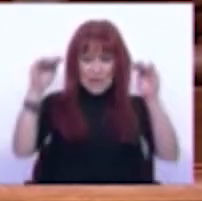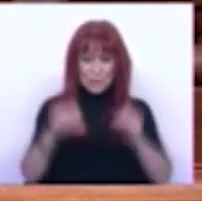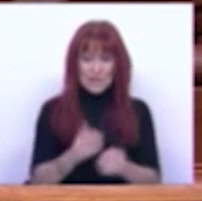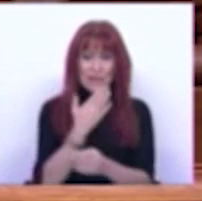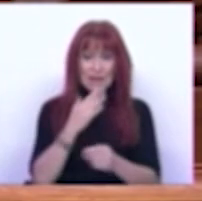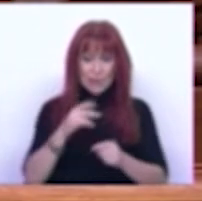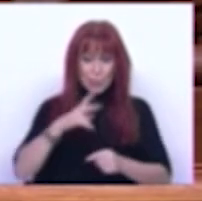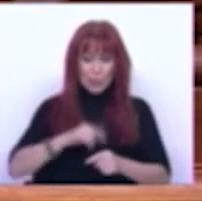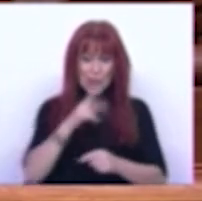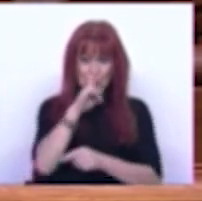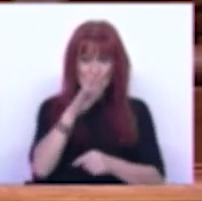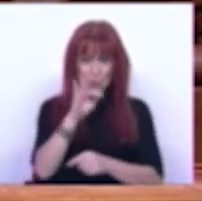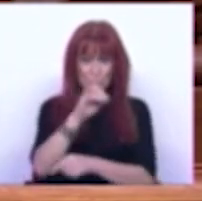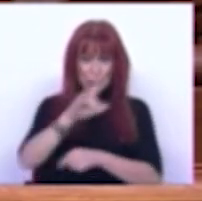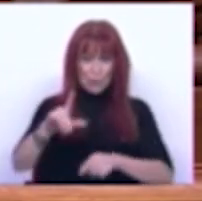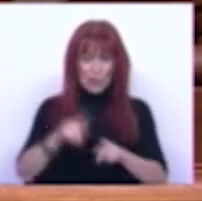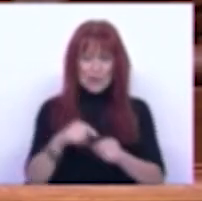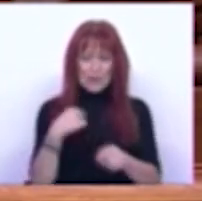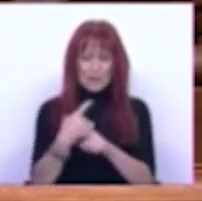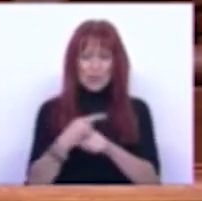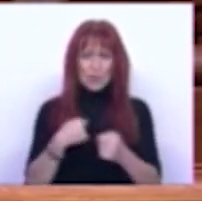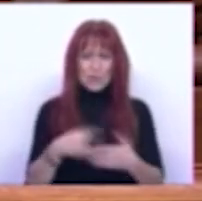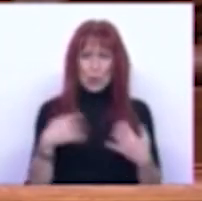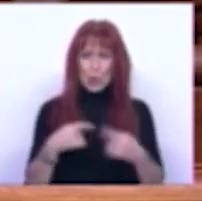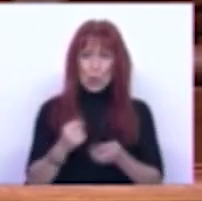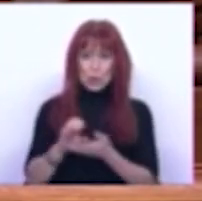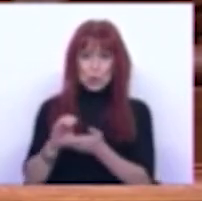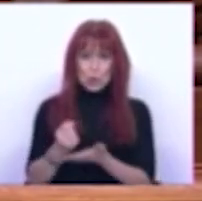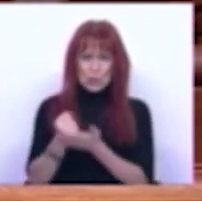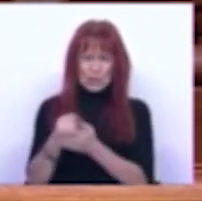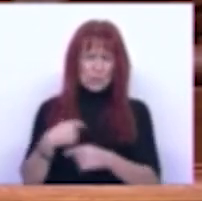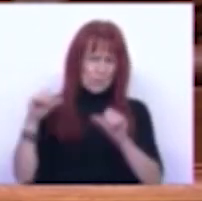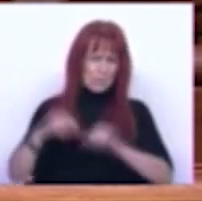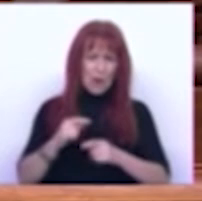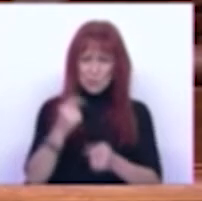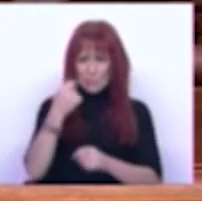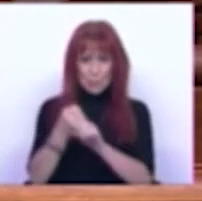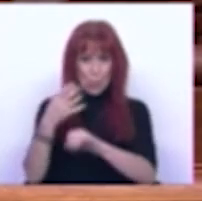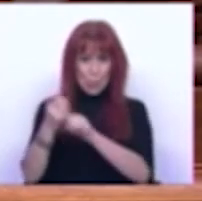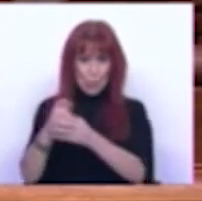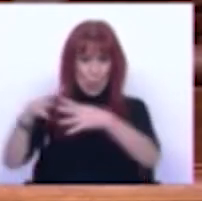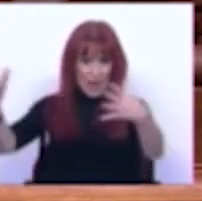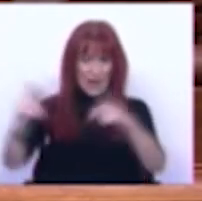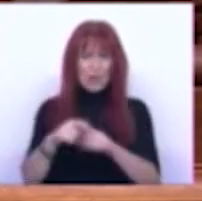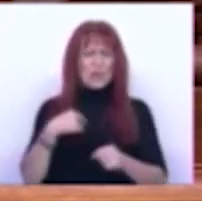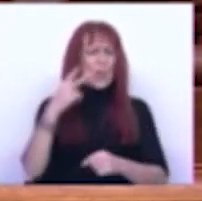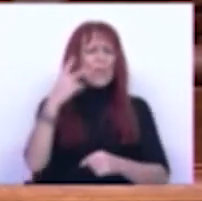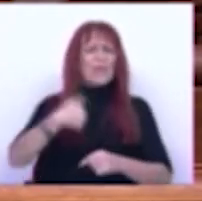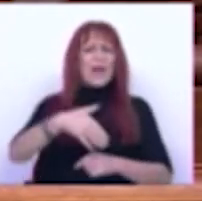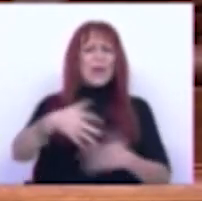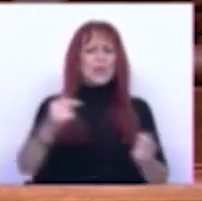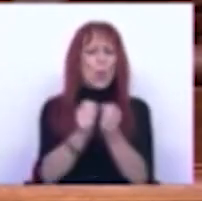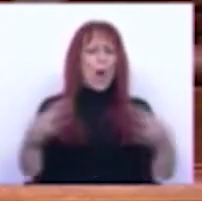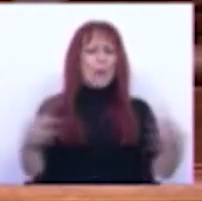dependência do país dos combustíveis fósseis e que se mantém em churu de subsídios perversos para as grandes poluidoras e quando não se vislumbra sequer